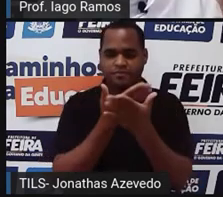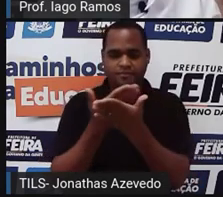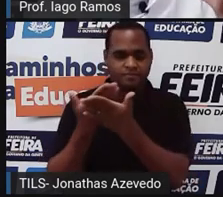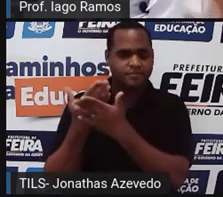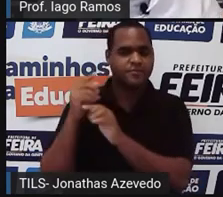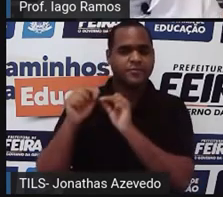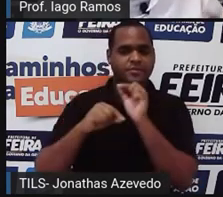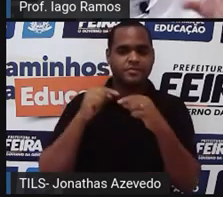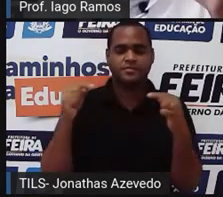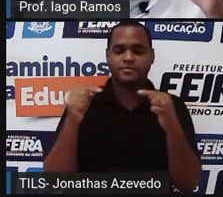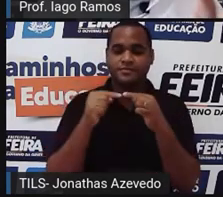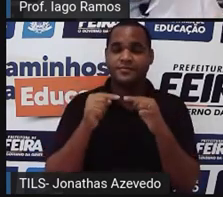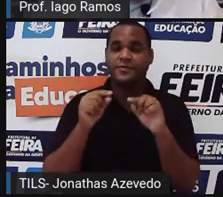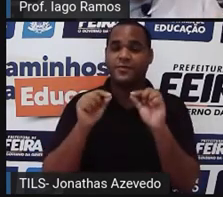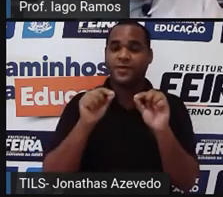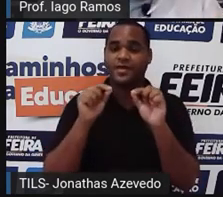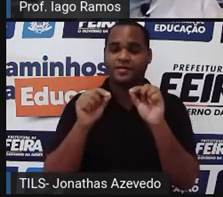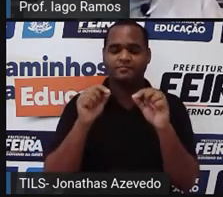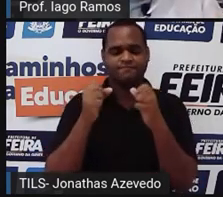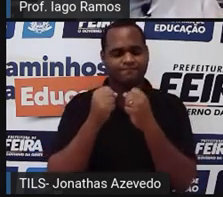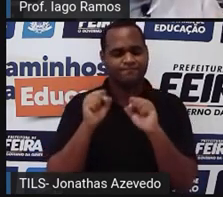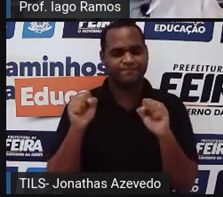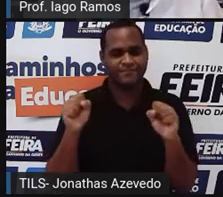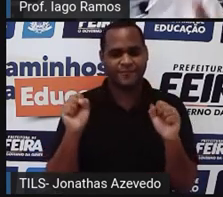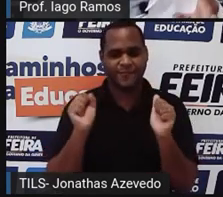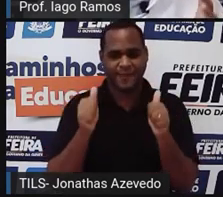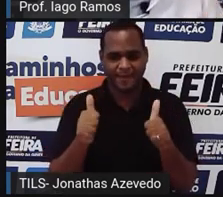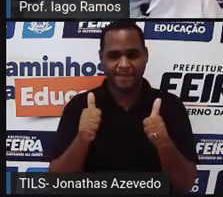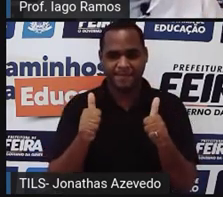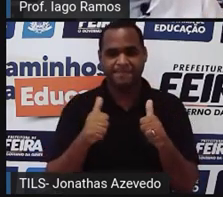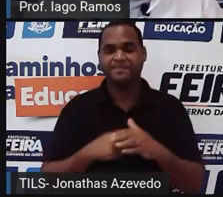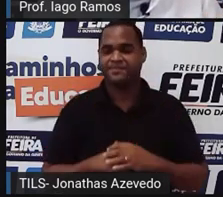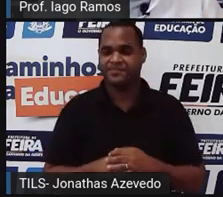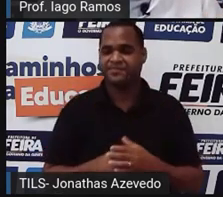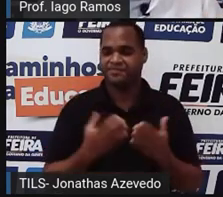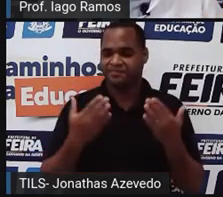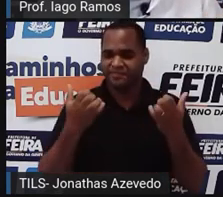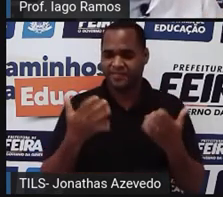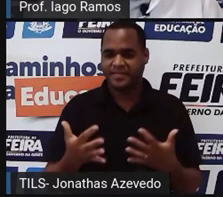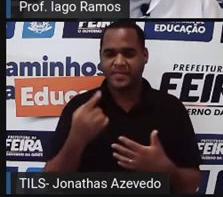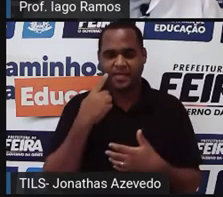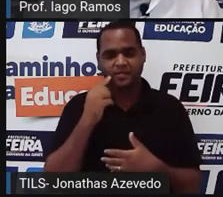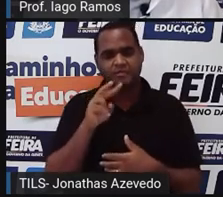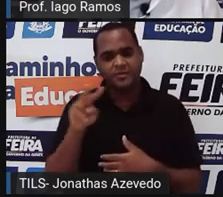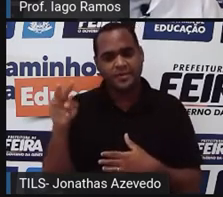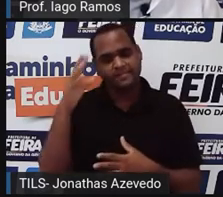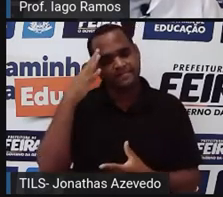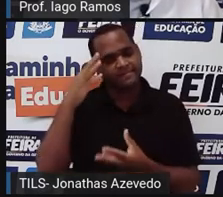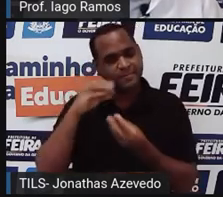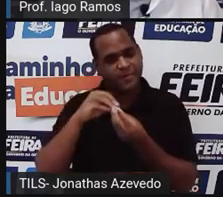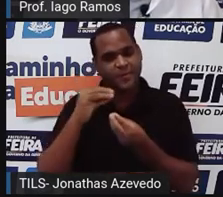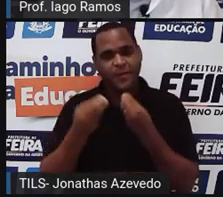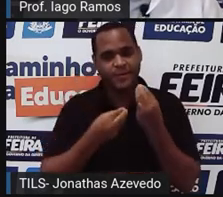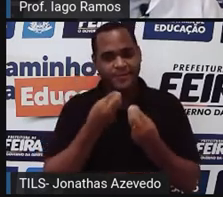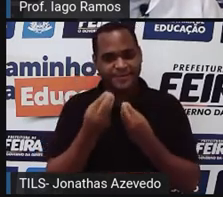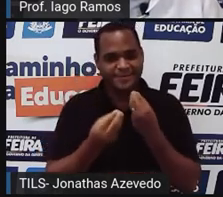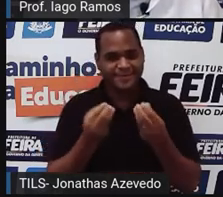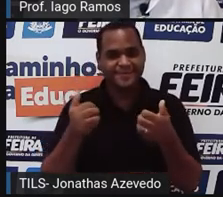sobre grandezas. Tá bom? Então, vem comigo aqui para a gente entender isso direitinho. Olha só.